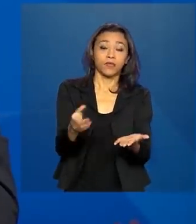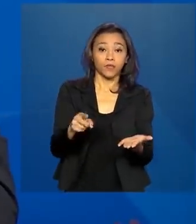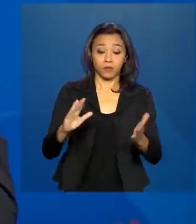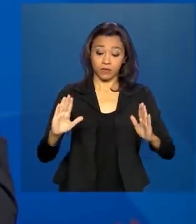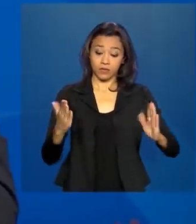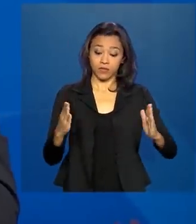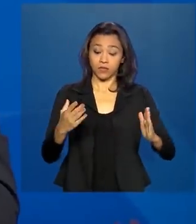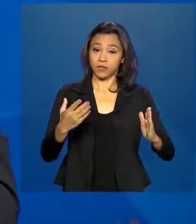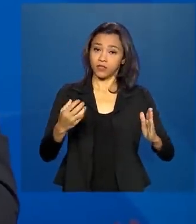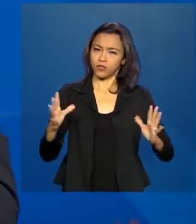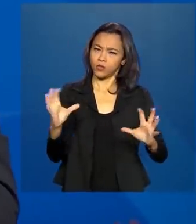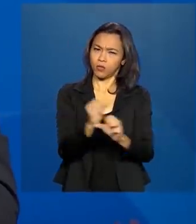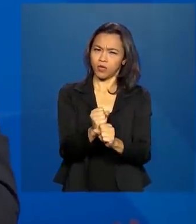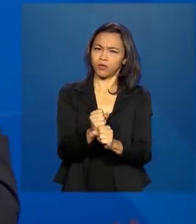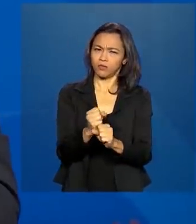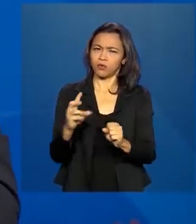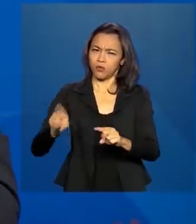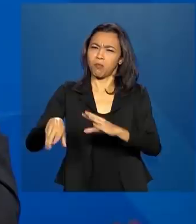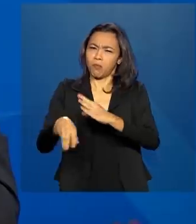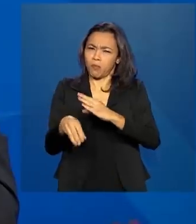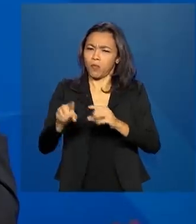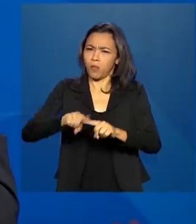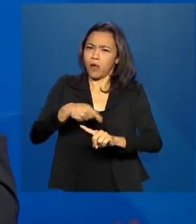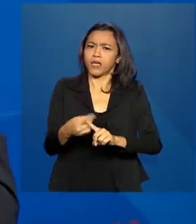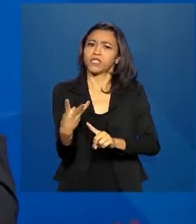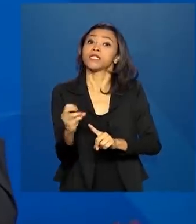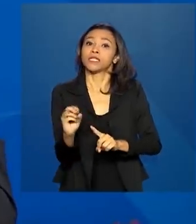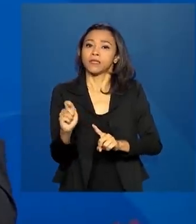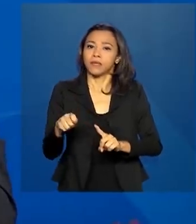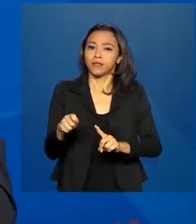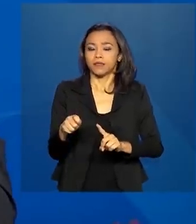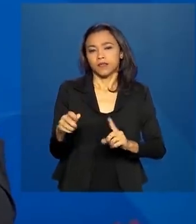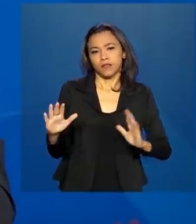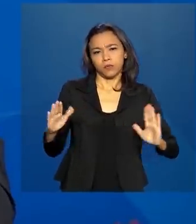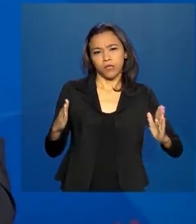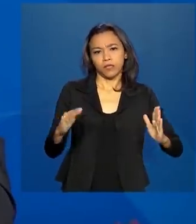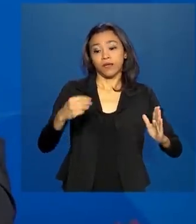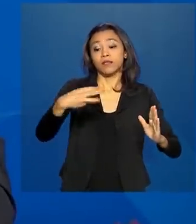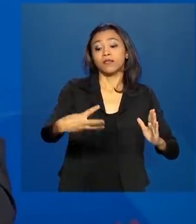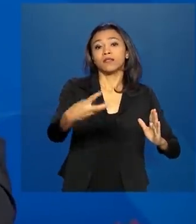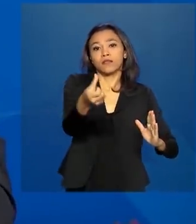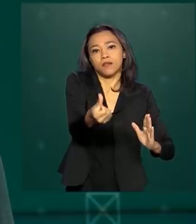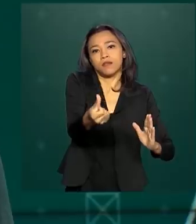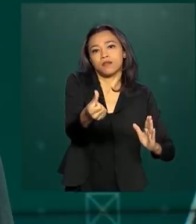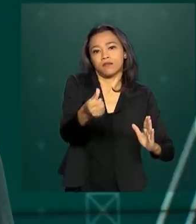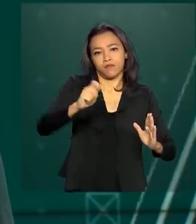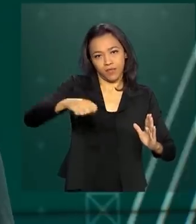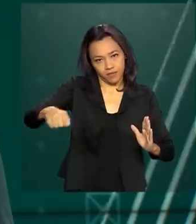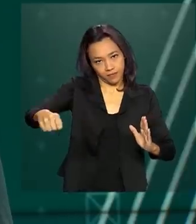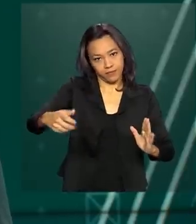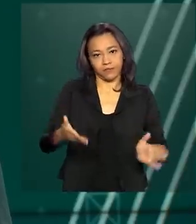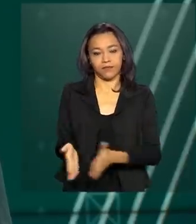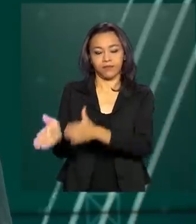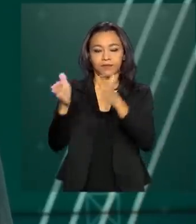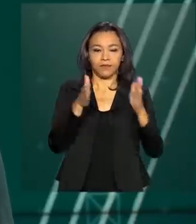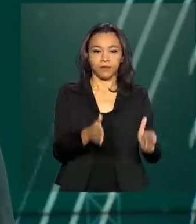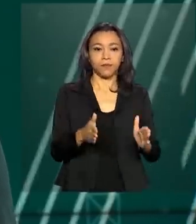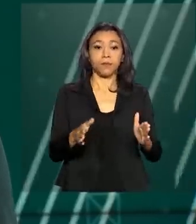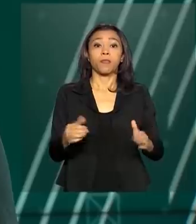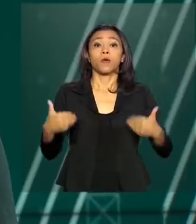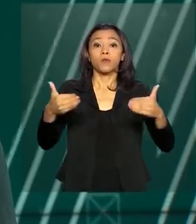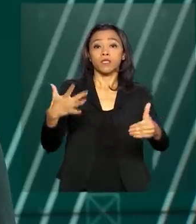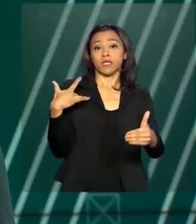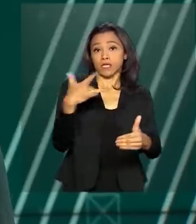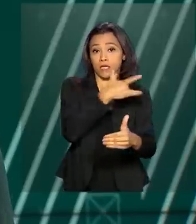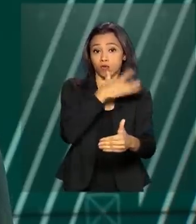meses com 30 meses, então o prazo total dessa operação é de 36 meses. O Ministério da Saúde